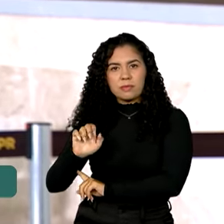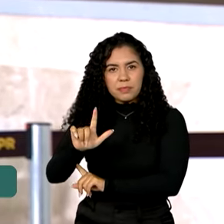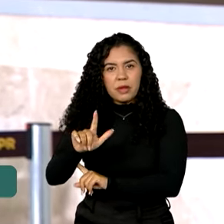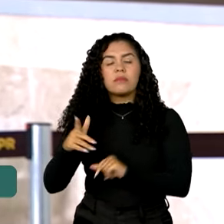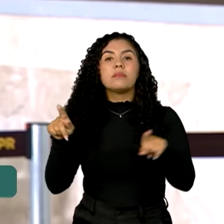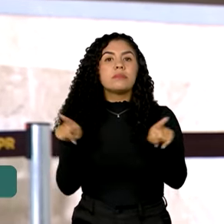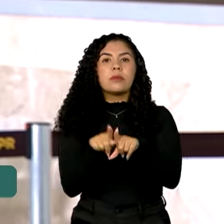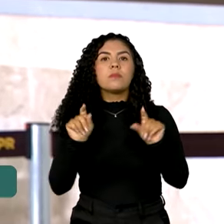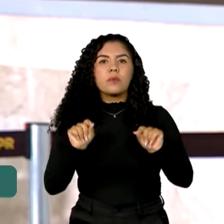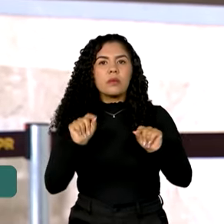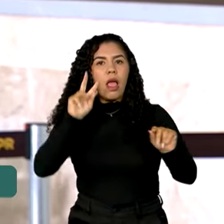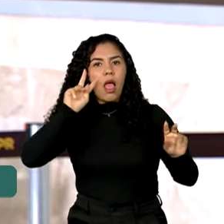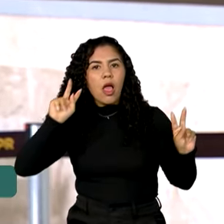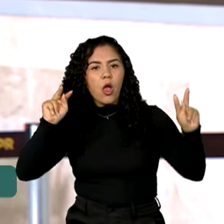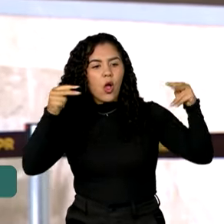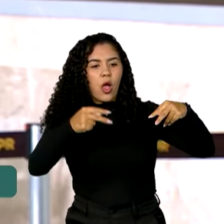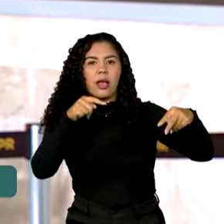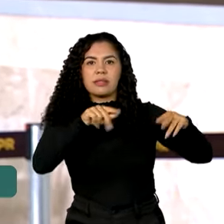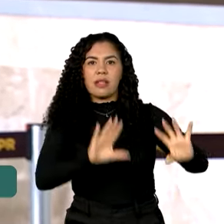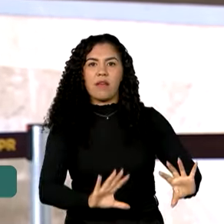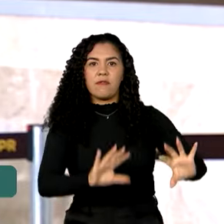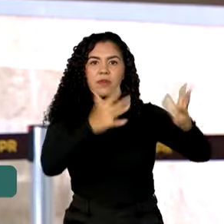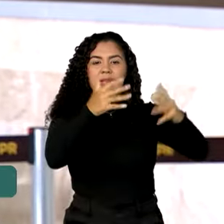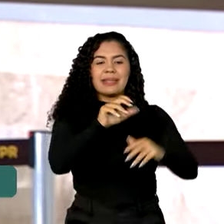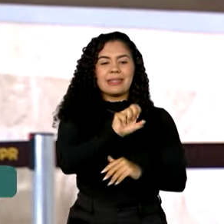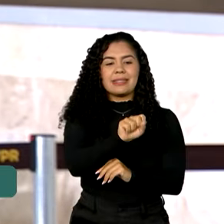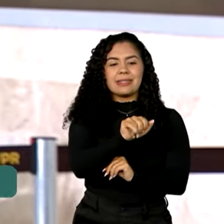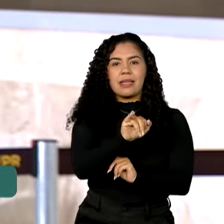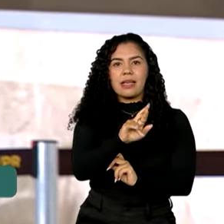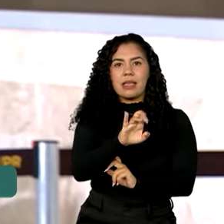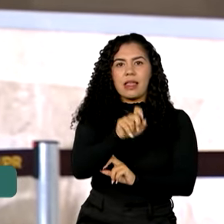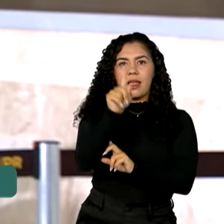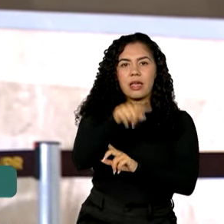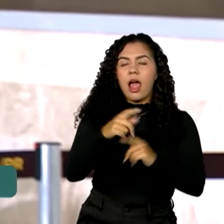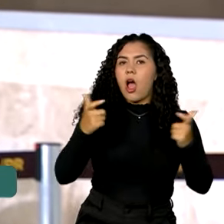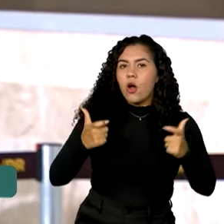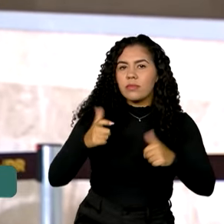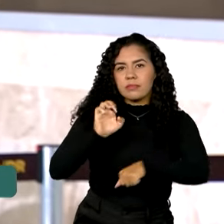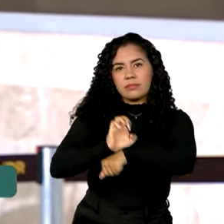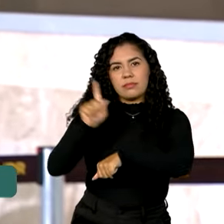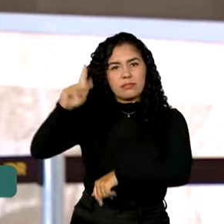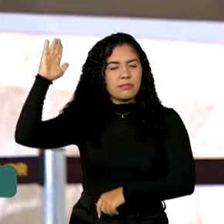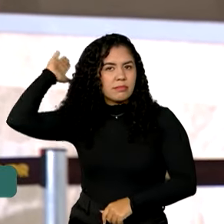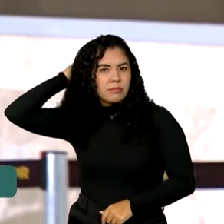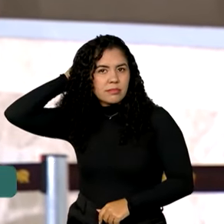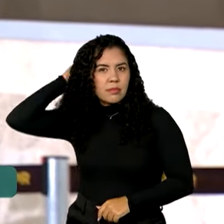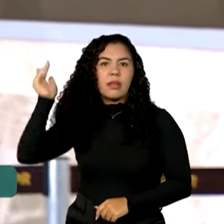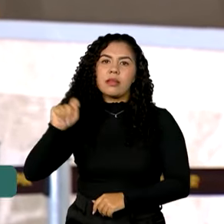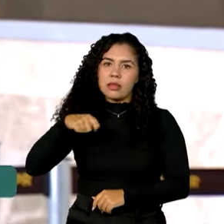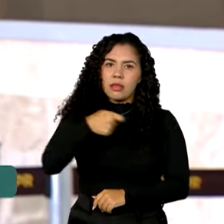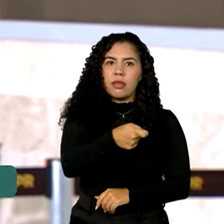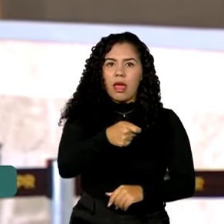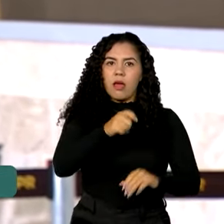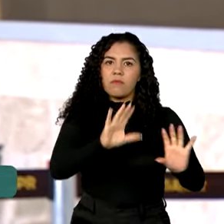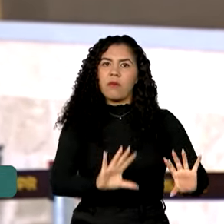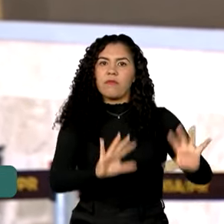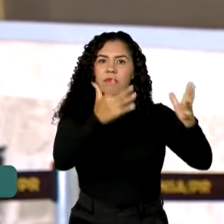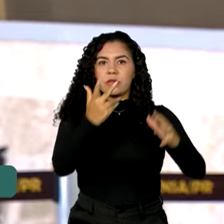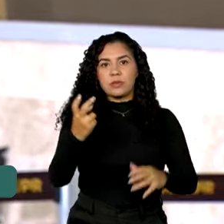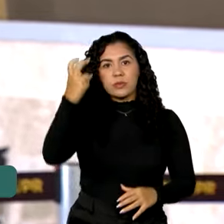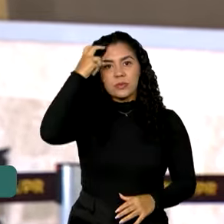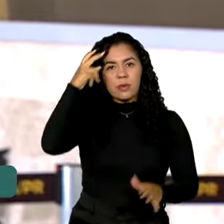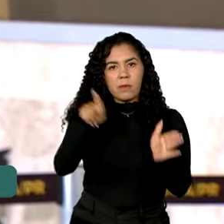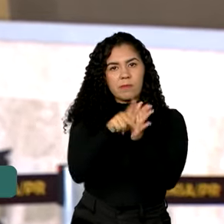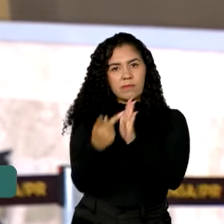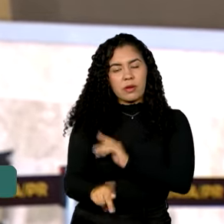reconhece a festa do Sairé em Alter do Chão, em Santarém, no Pará, como uma manifestação cultural brasileira. Há